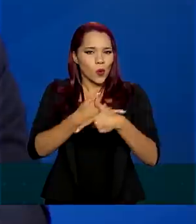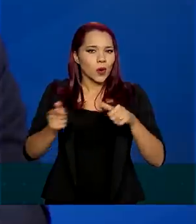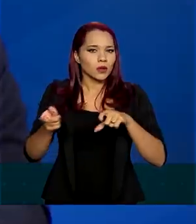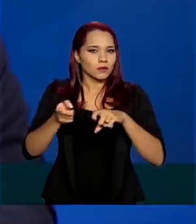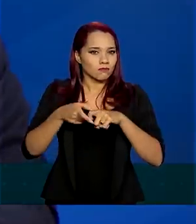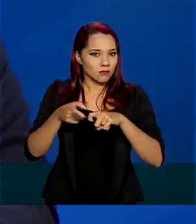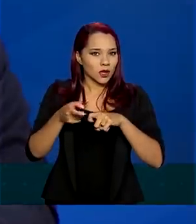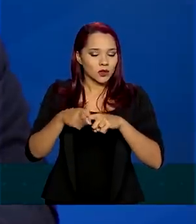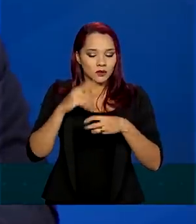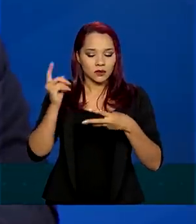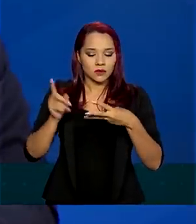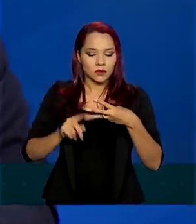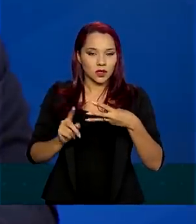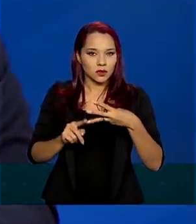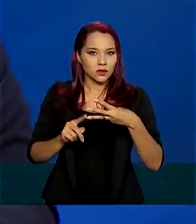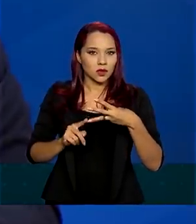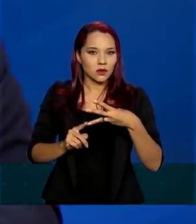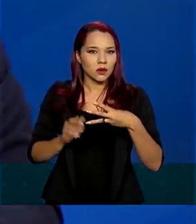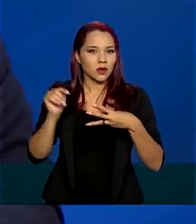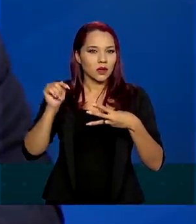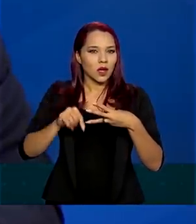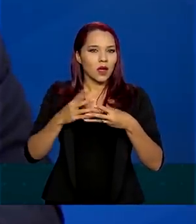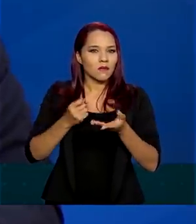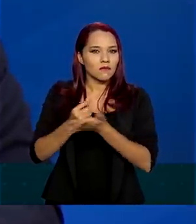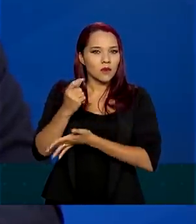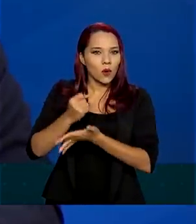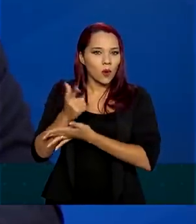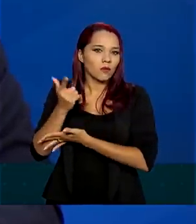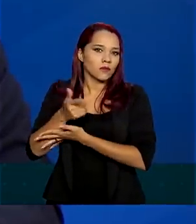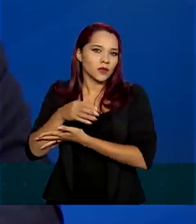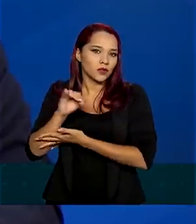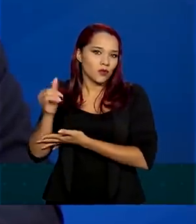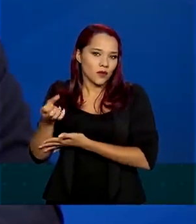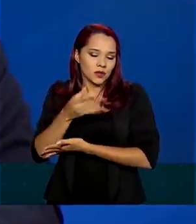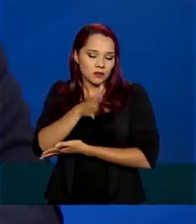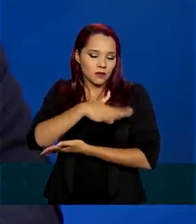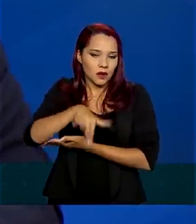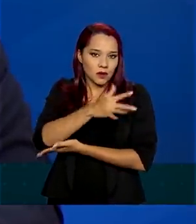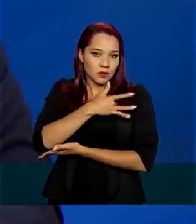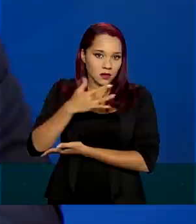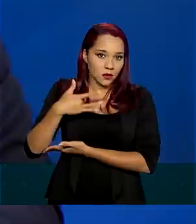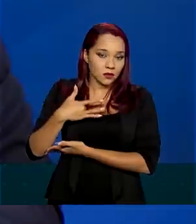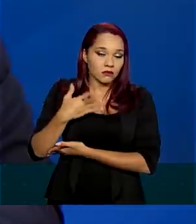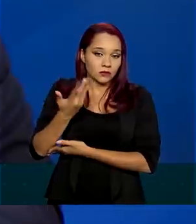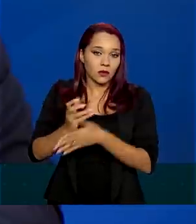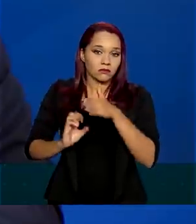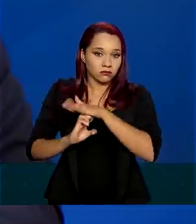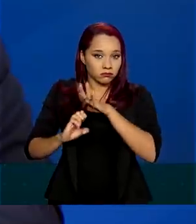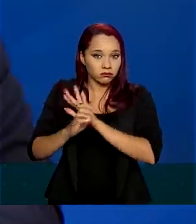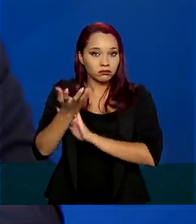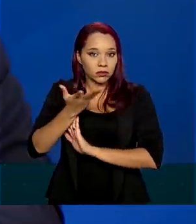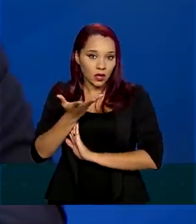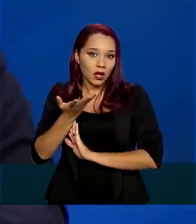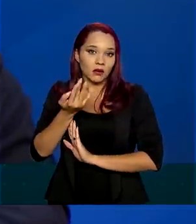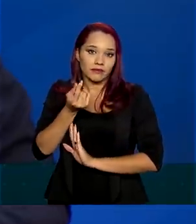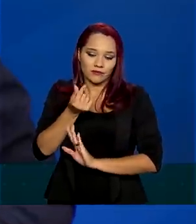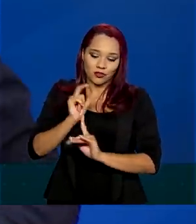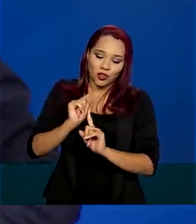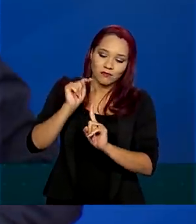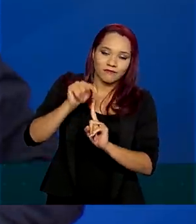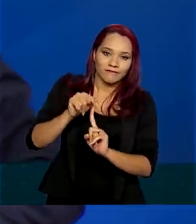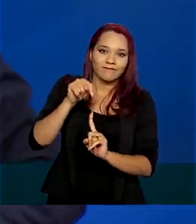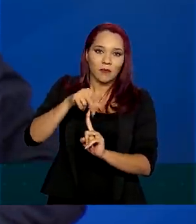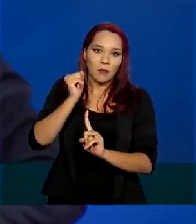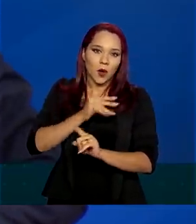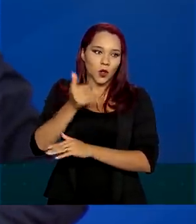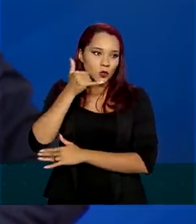e a terceira linha é aquisição inovadora para a saúde. Então, as empresas que queiram aplicar para esses créditos podem